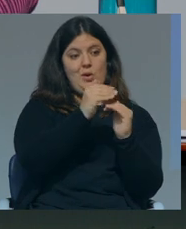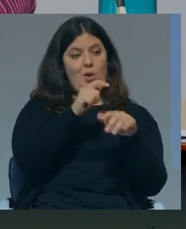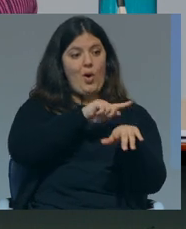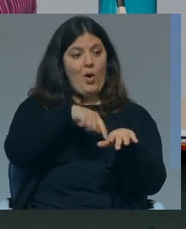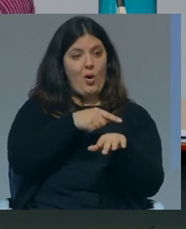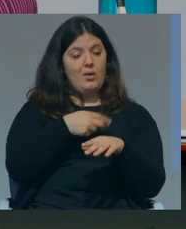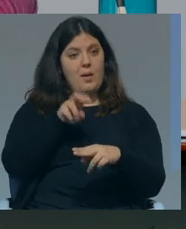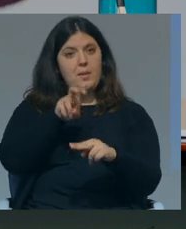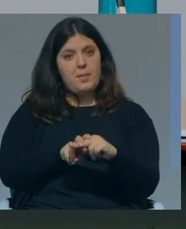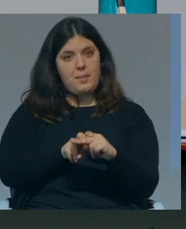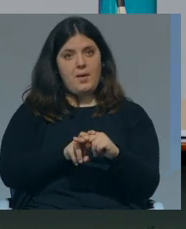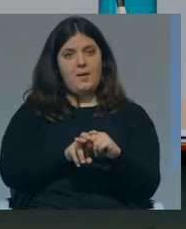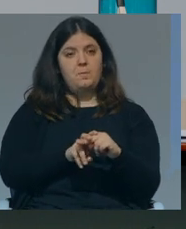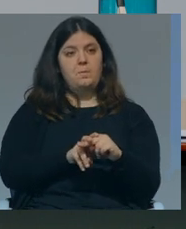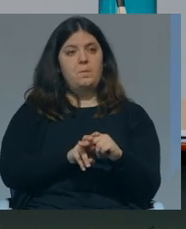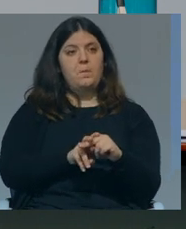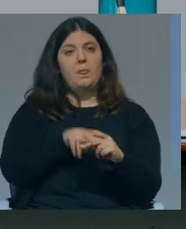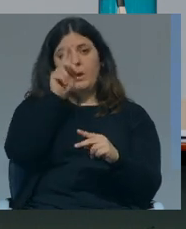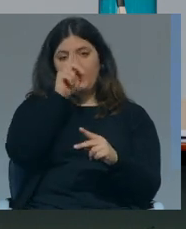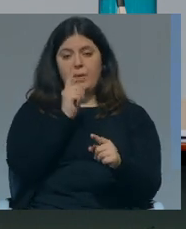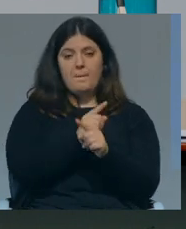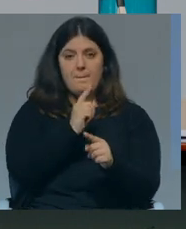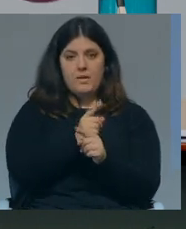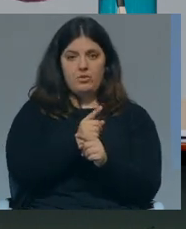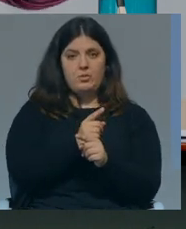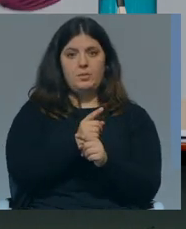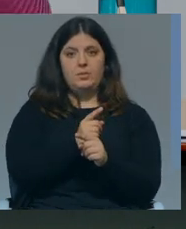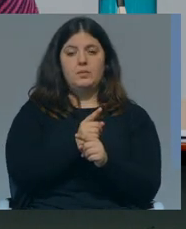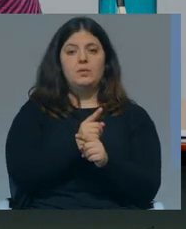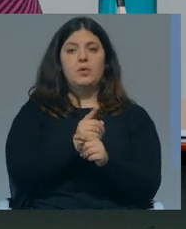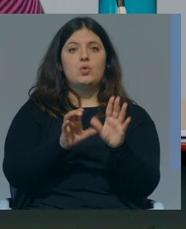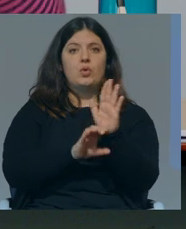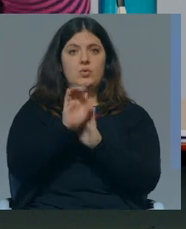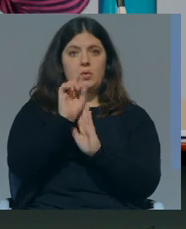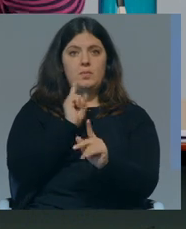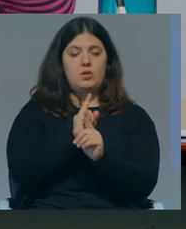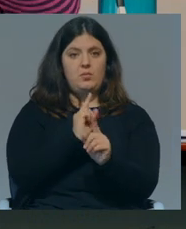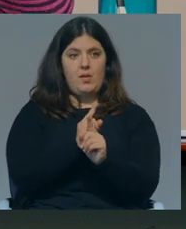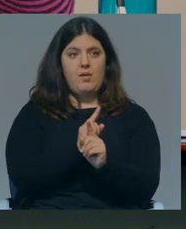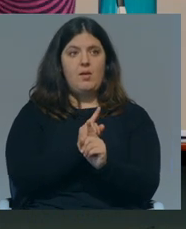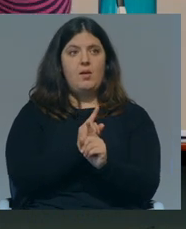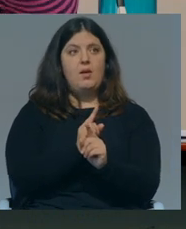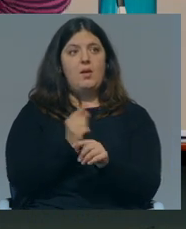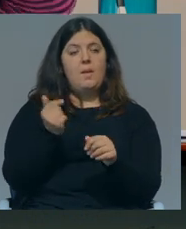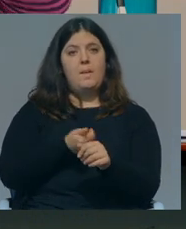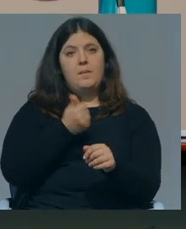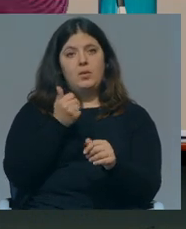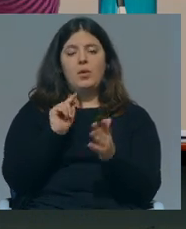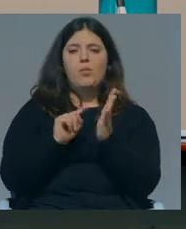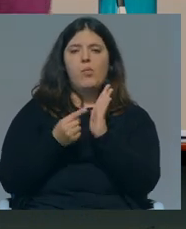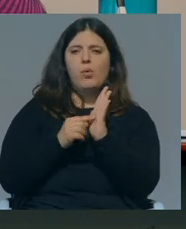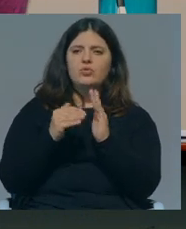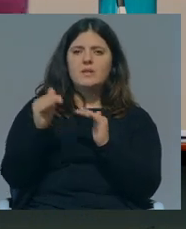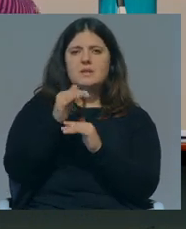passa sentada na sala de aula com a mesma professora ou professora, com as mesmas condições, beneficia, está a vários pontos